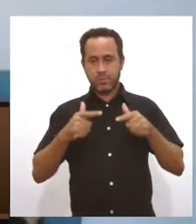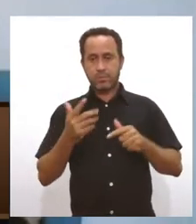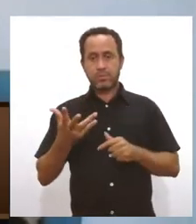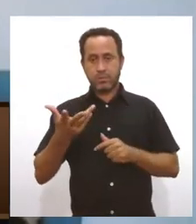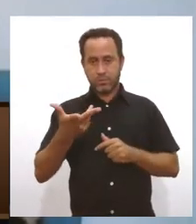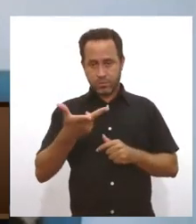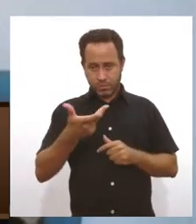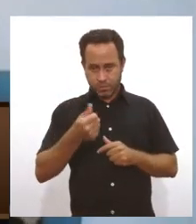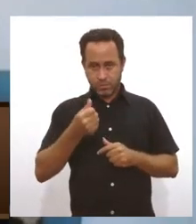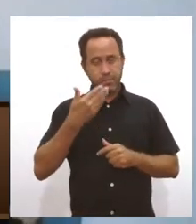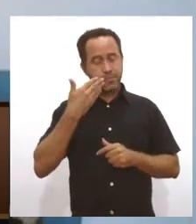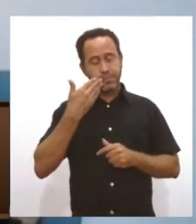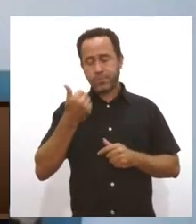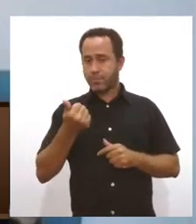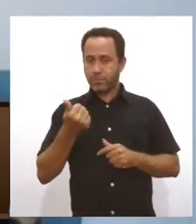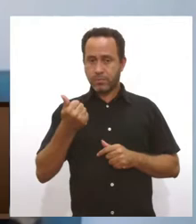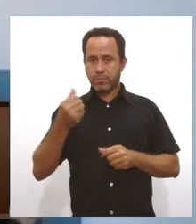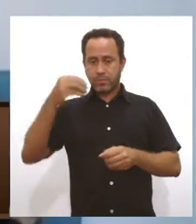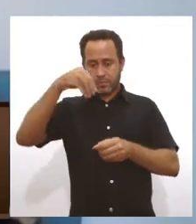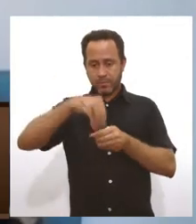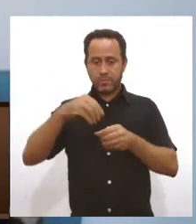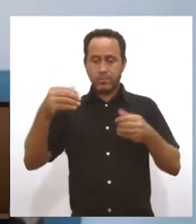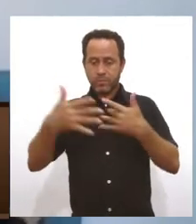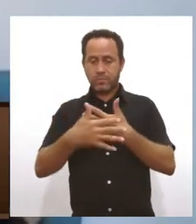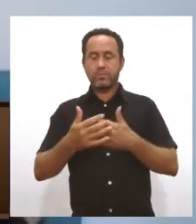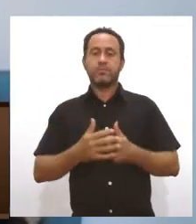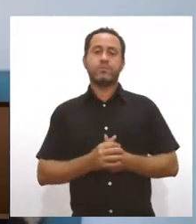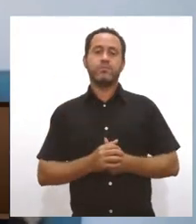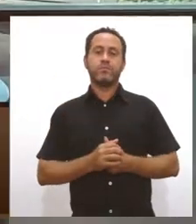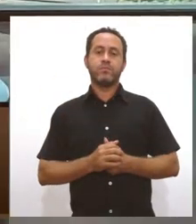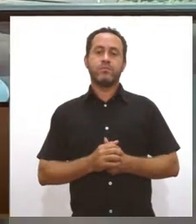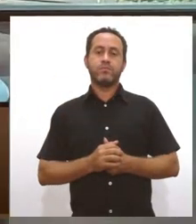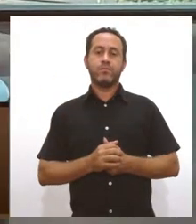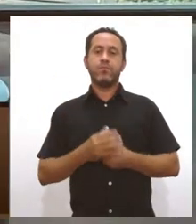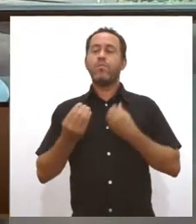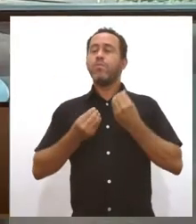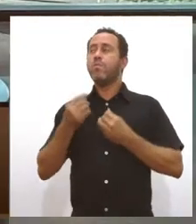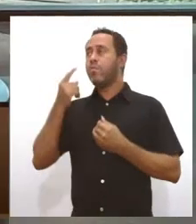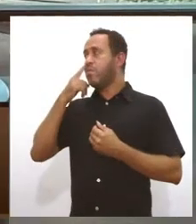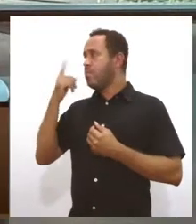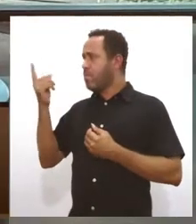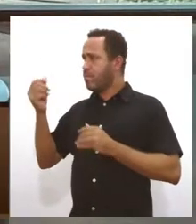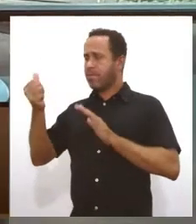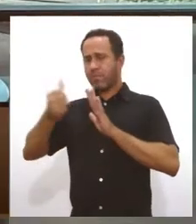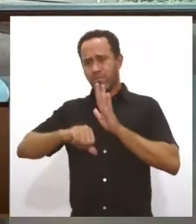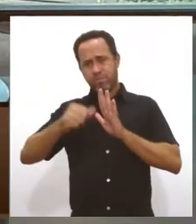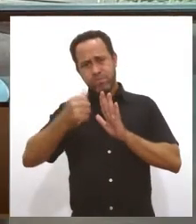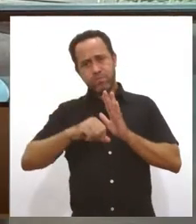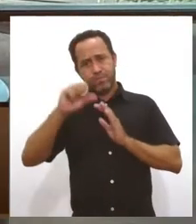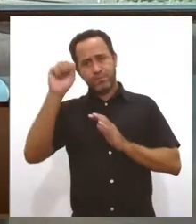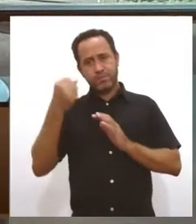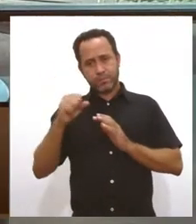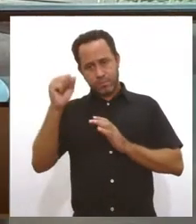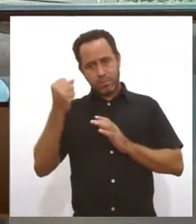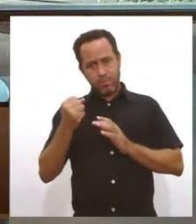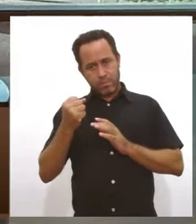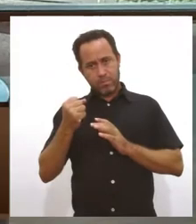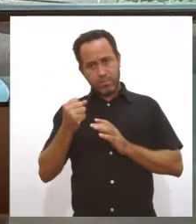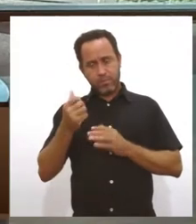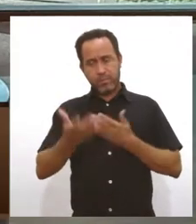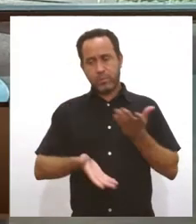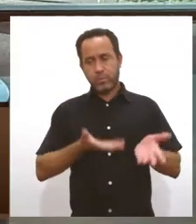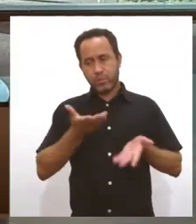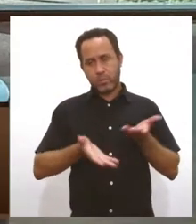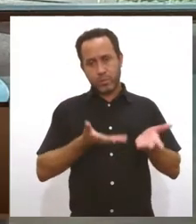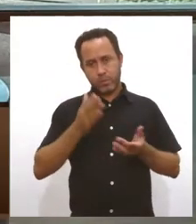ideal, né? Dentro da sua cidade. Como é que a senhora avalia hoje o cenário aqui em Sergipe com relação à preservação,